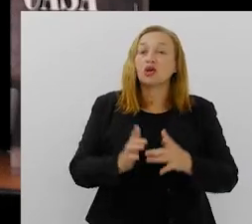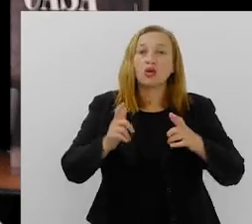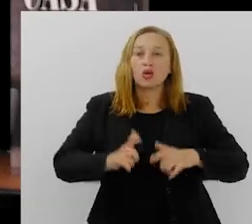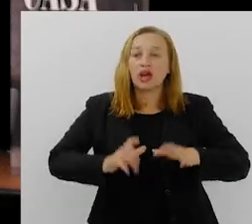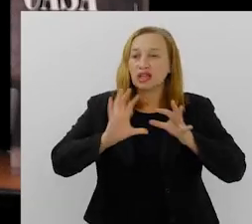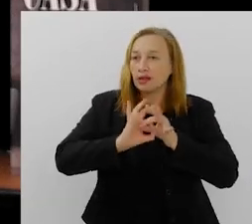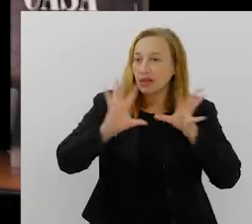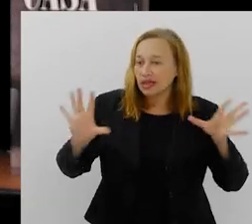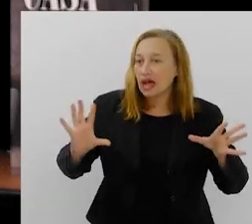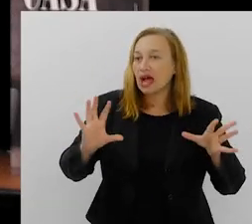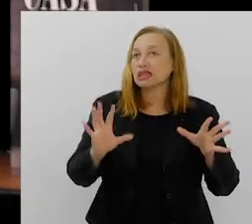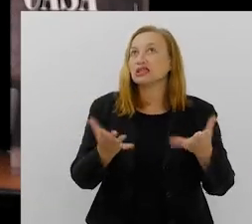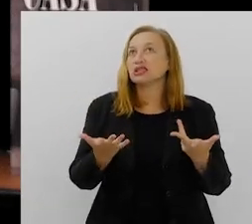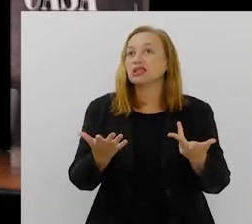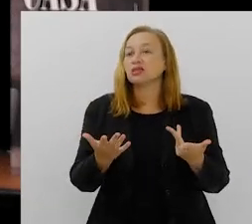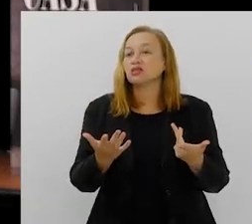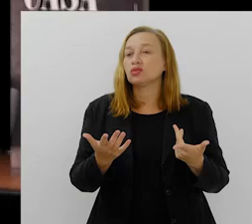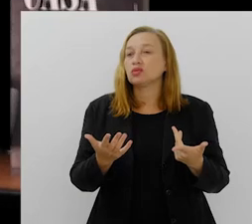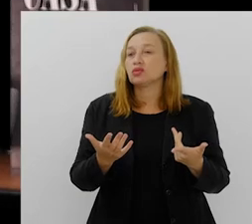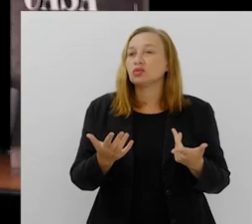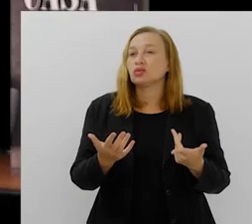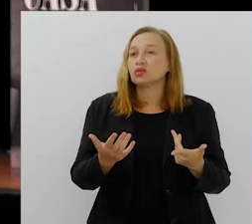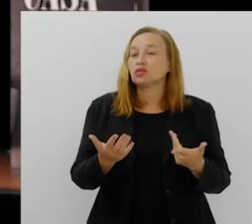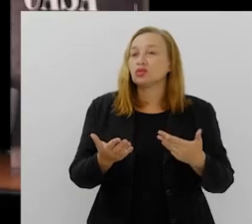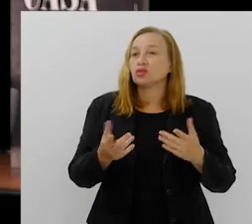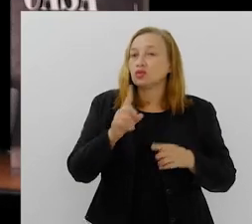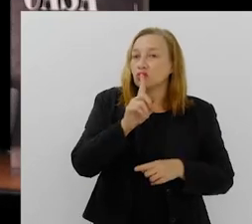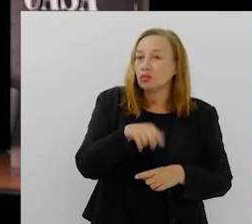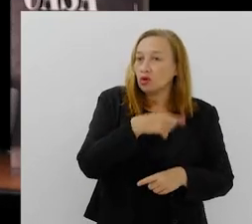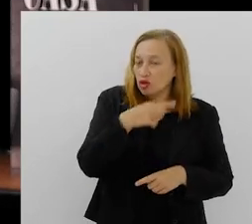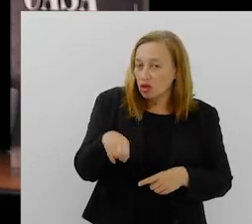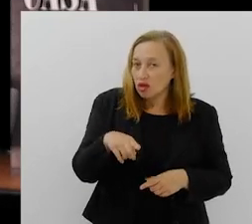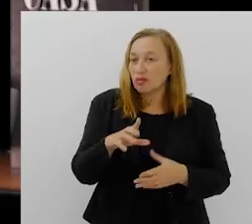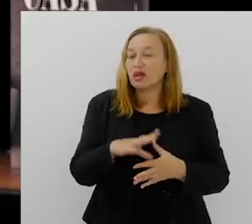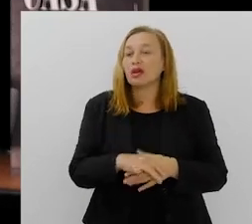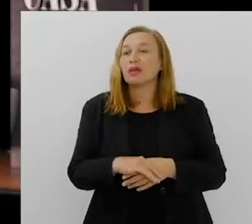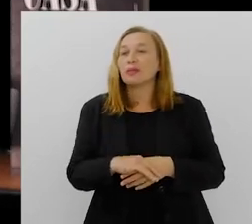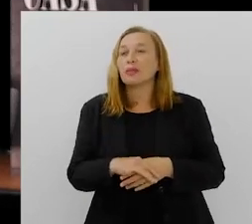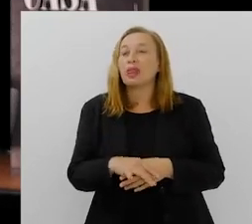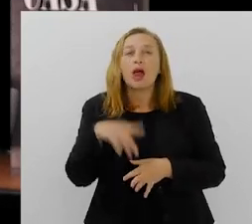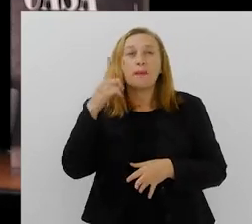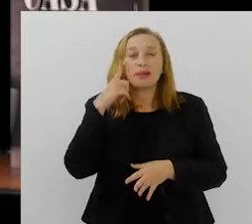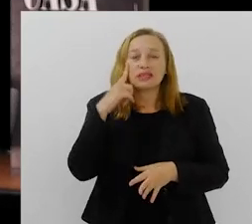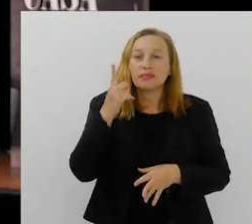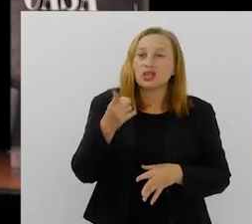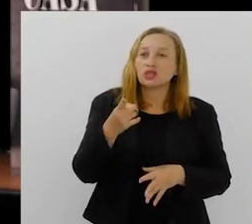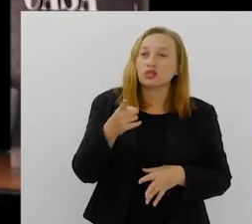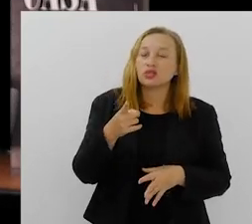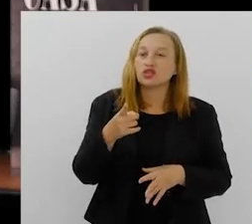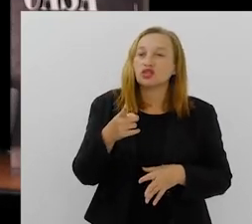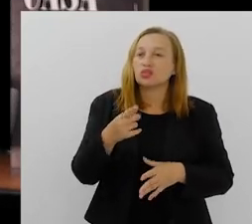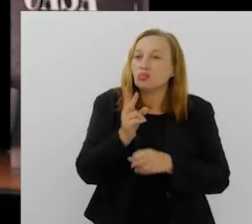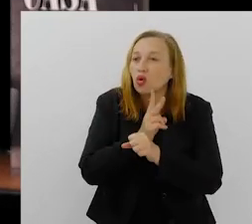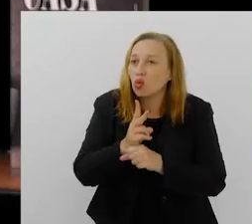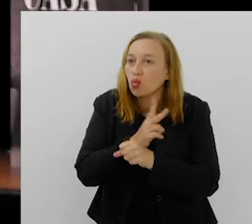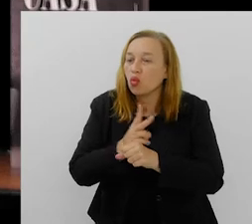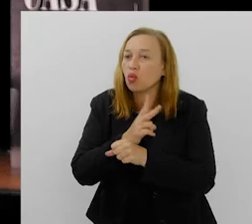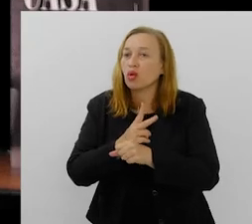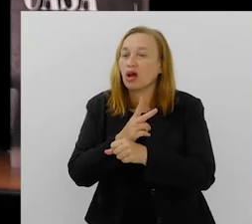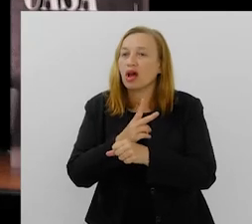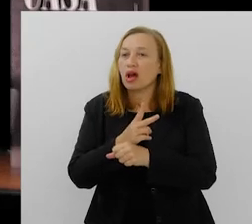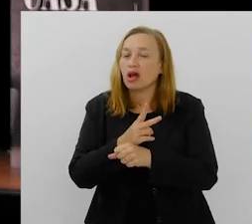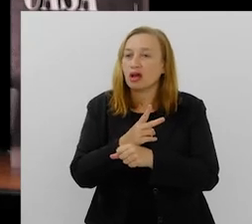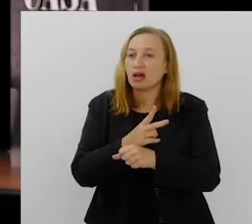do cuidado e liberdade, numa perspectiva antiproibicionista, numa perspectiva de buscar